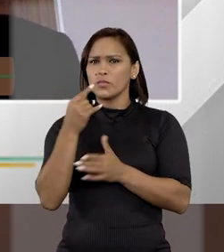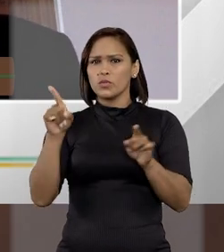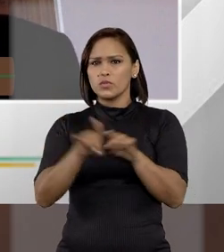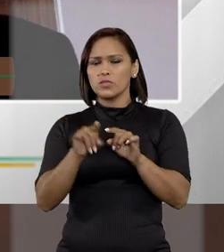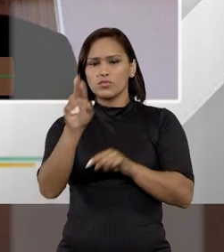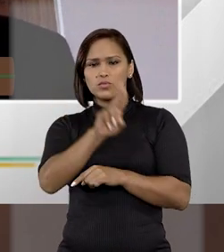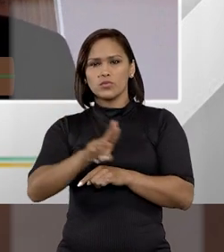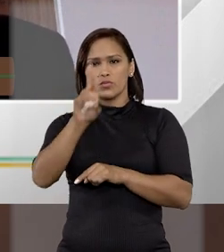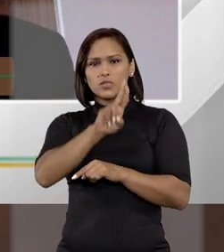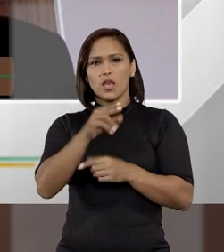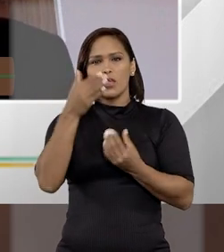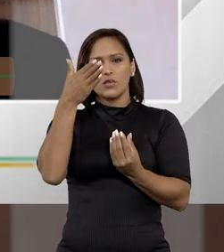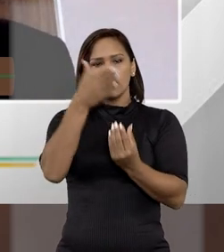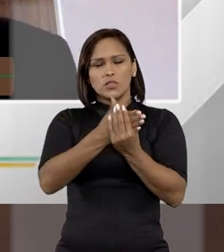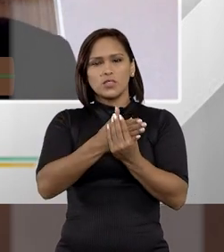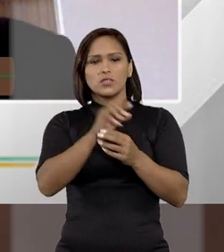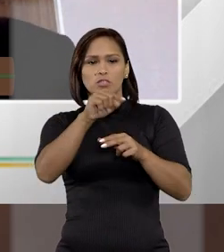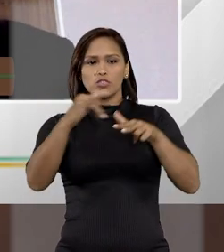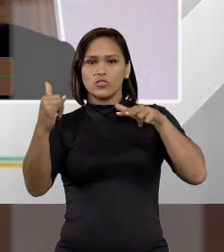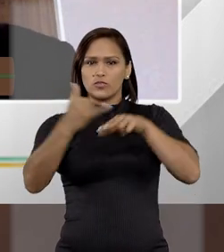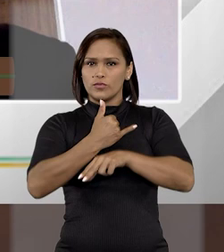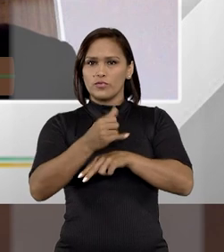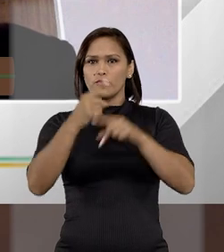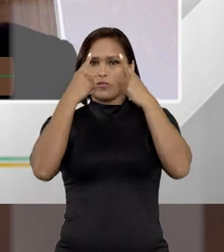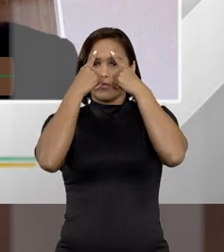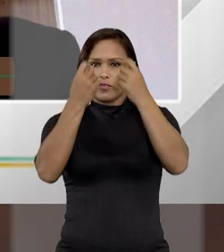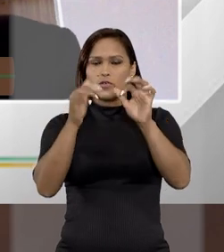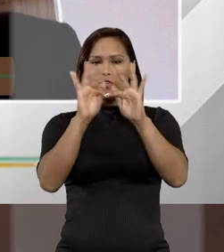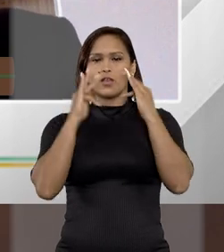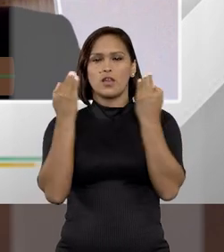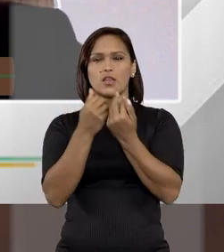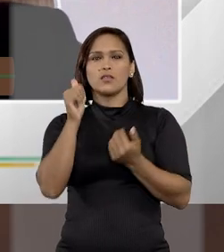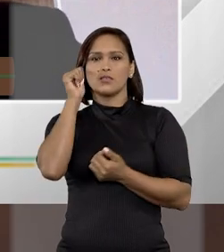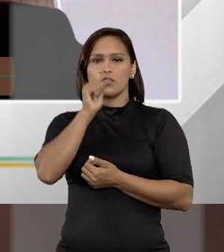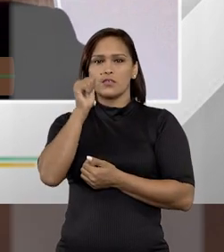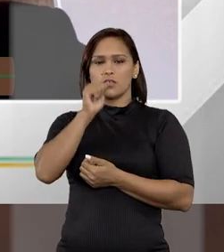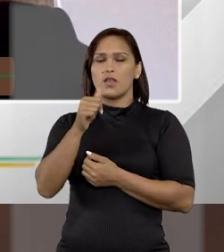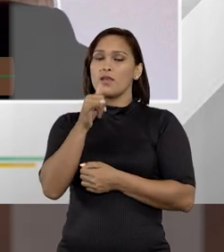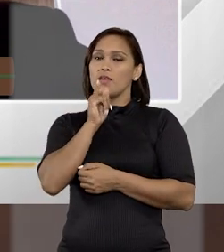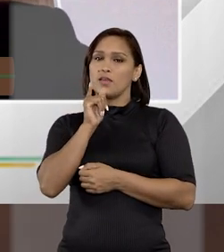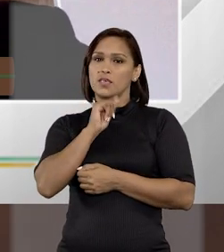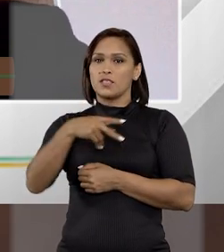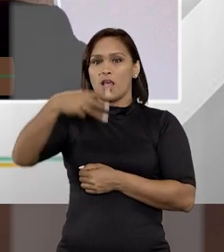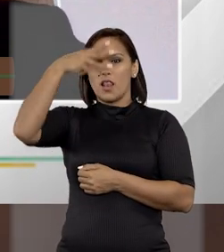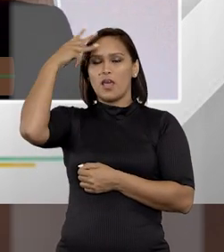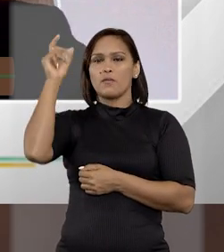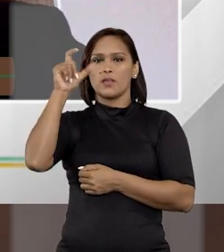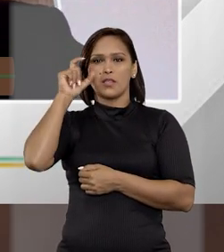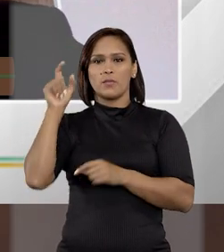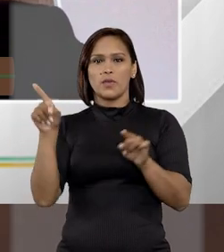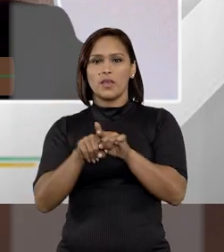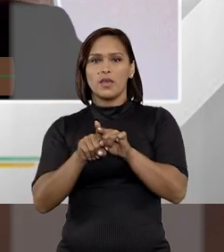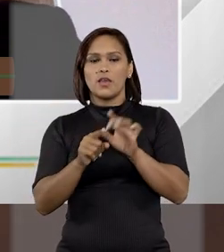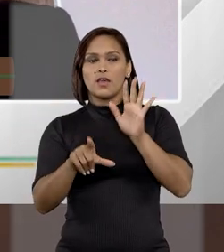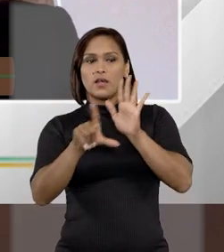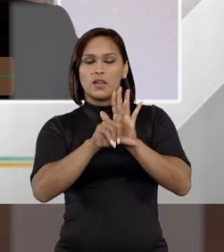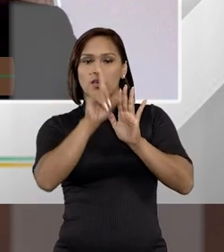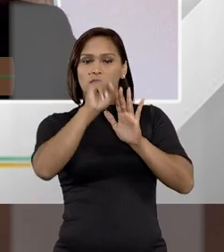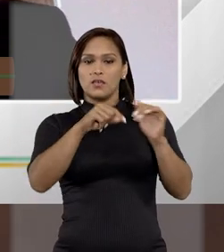importante de ser utilizada, sobretudo nesses casos aí que nós estamos comentando, envolvendo, por exemplo, a Lei Maria da Penha, né, então,